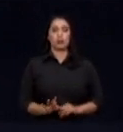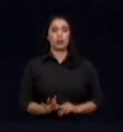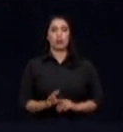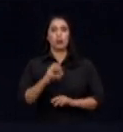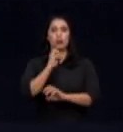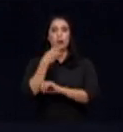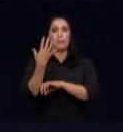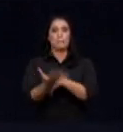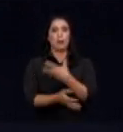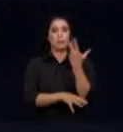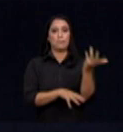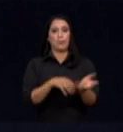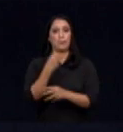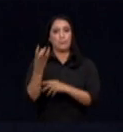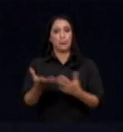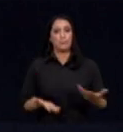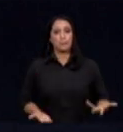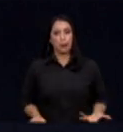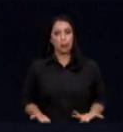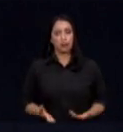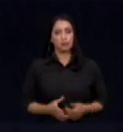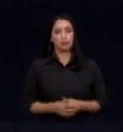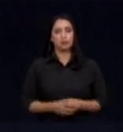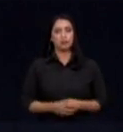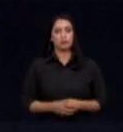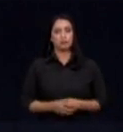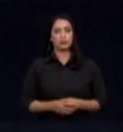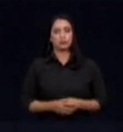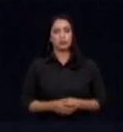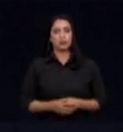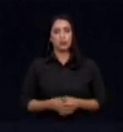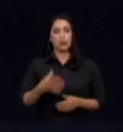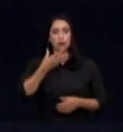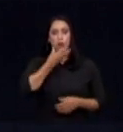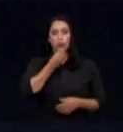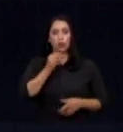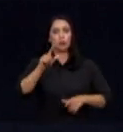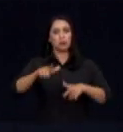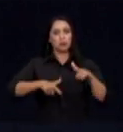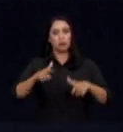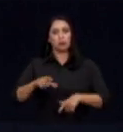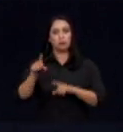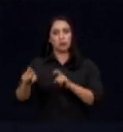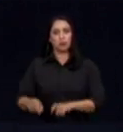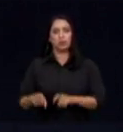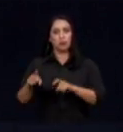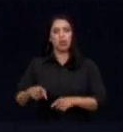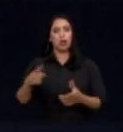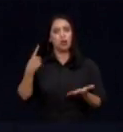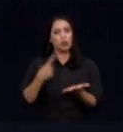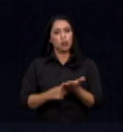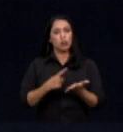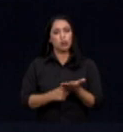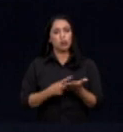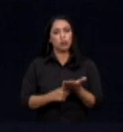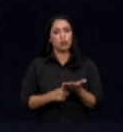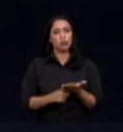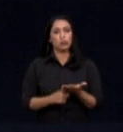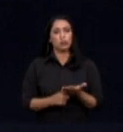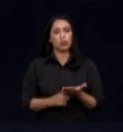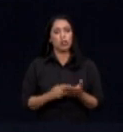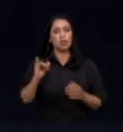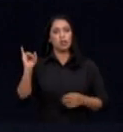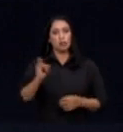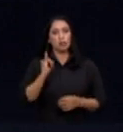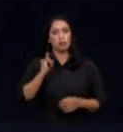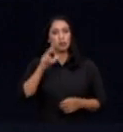desmatamento. Tanto é que o produtor rural cumpre muito bem com o seu lado do combinado. E, nesse sentido, é importante que a gente